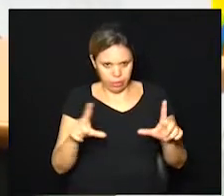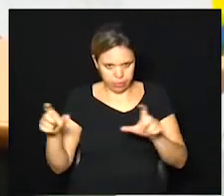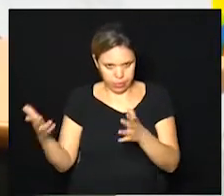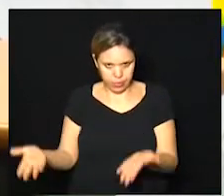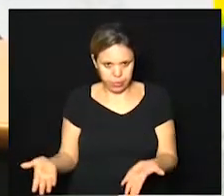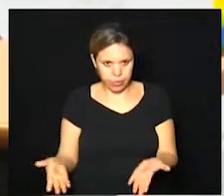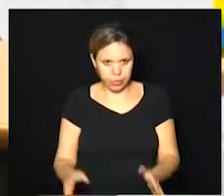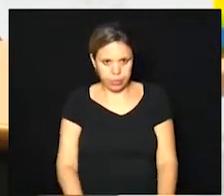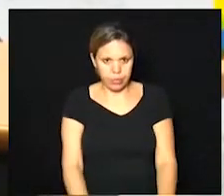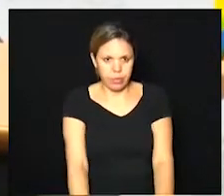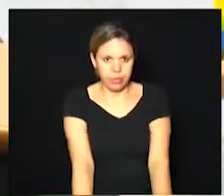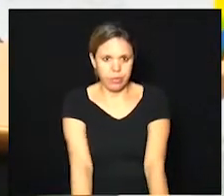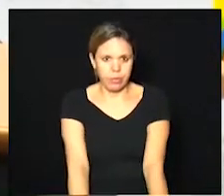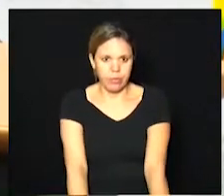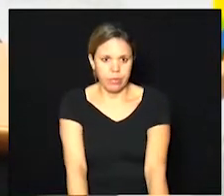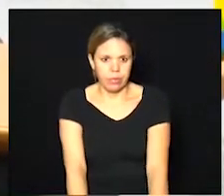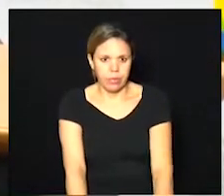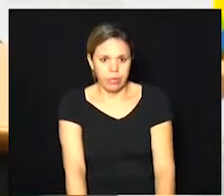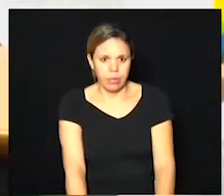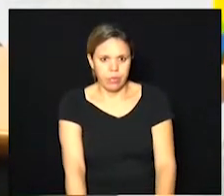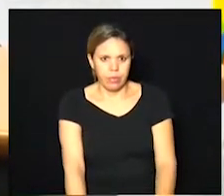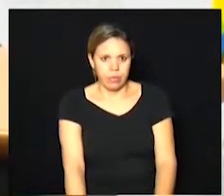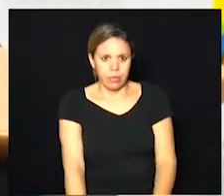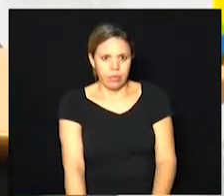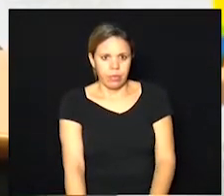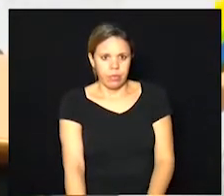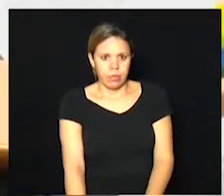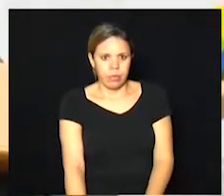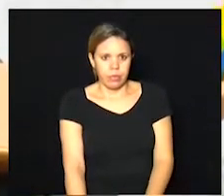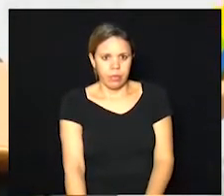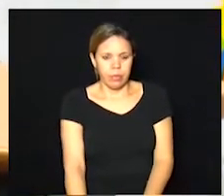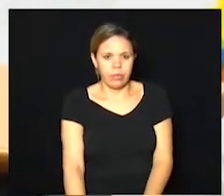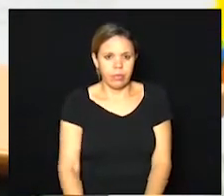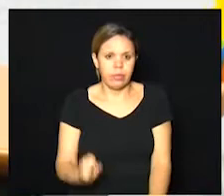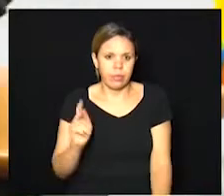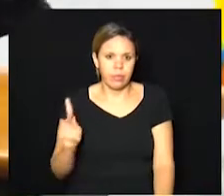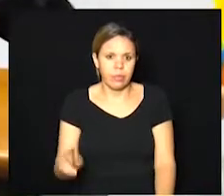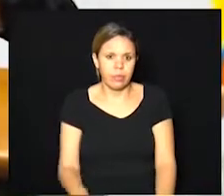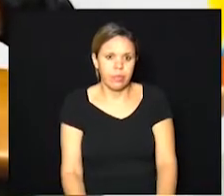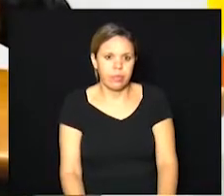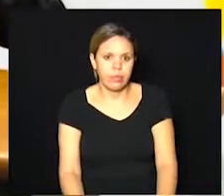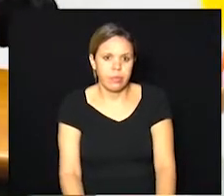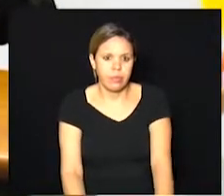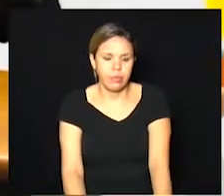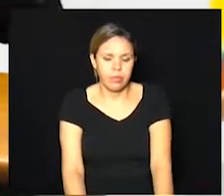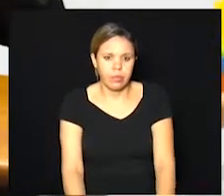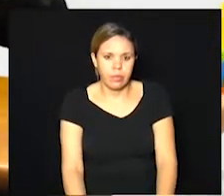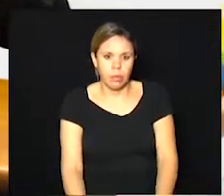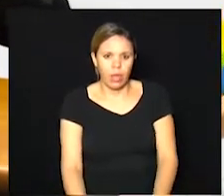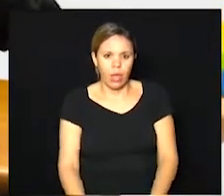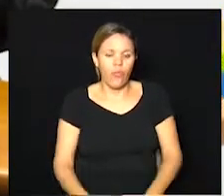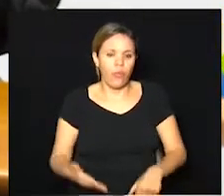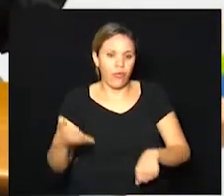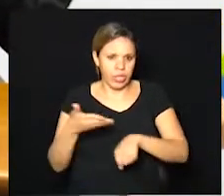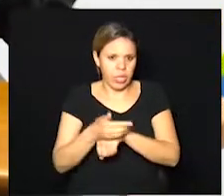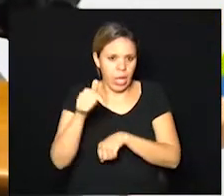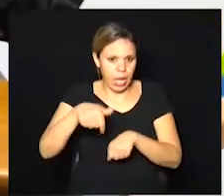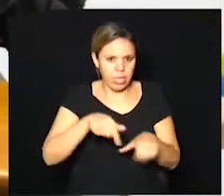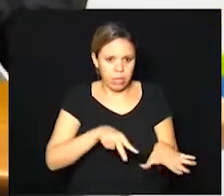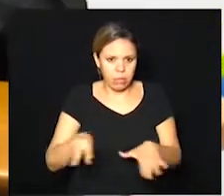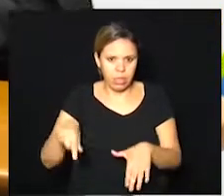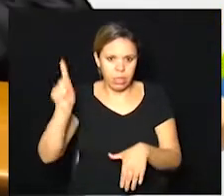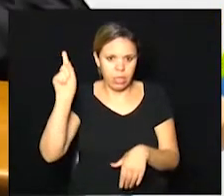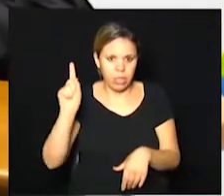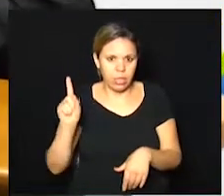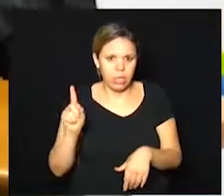espaço? Ah, já fez? Ok. Então, tá. Eu devo visitar essa semana lá